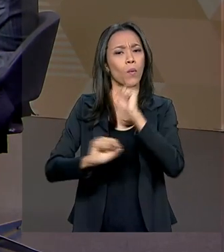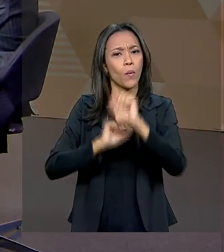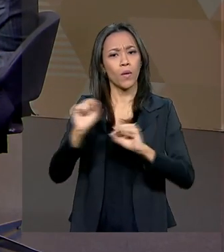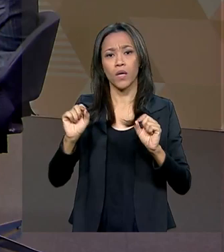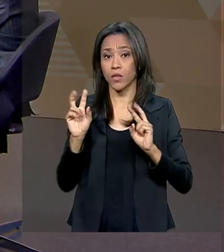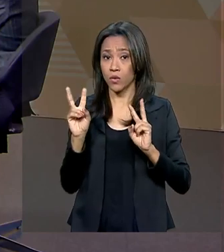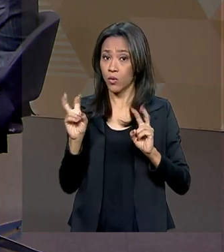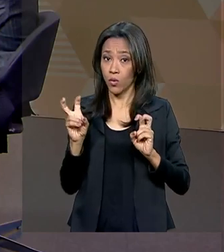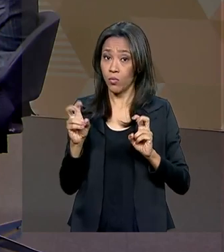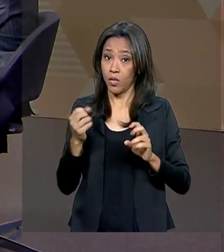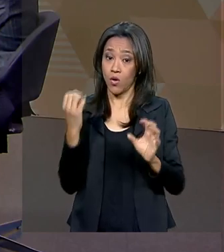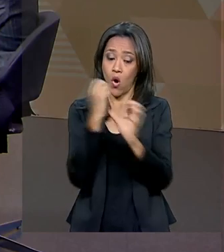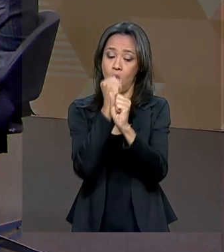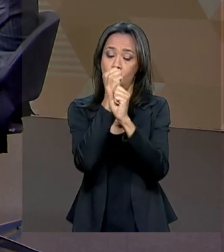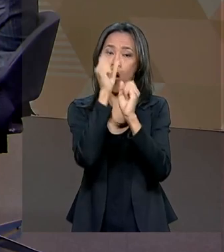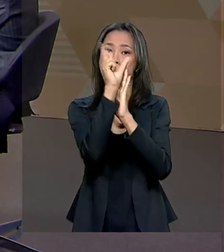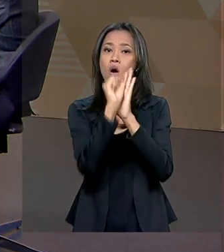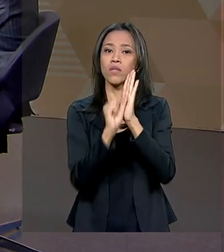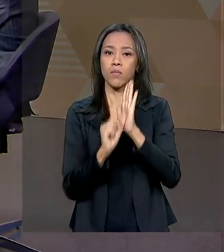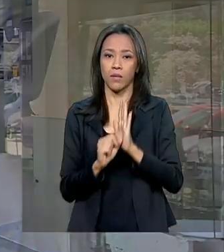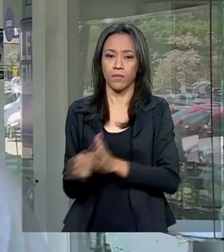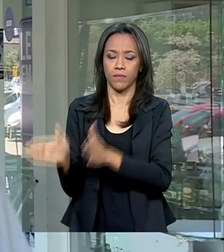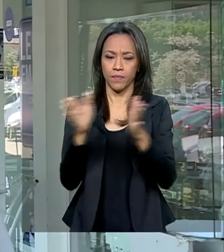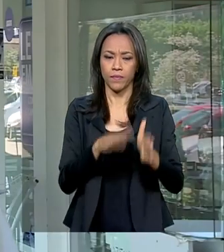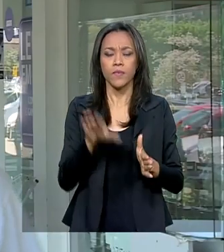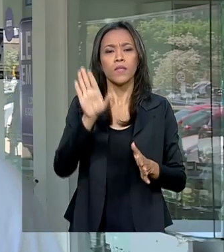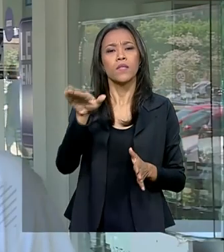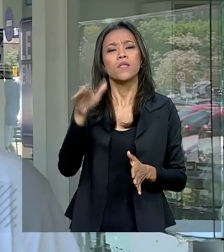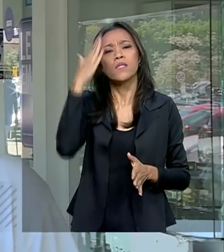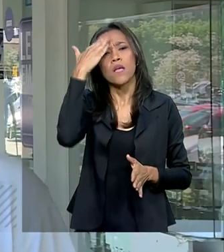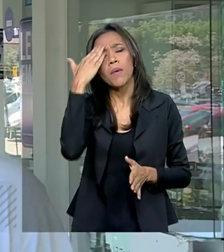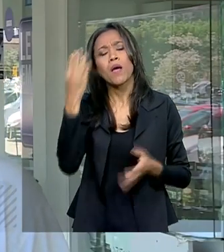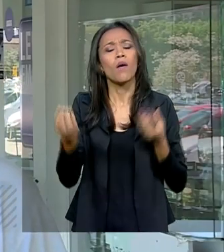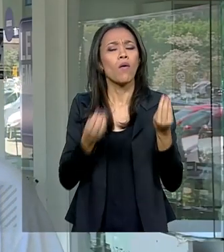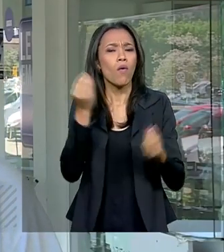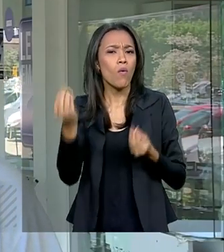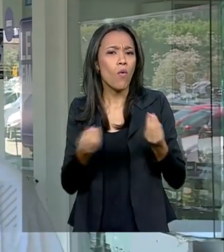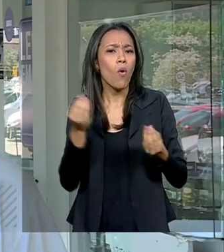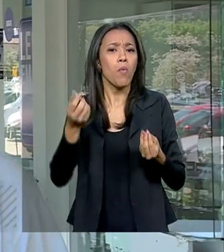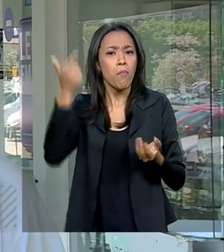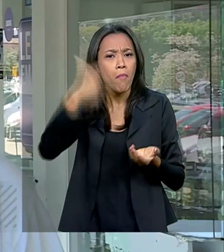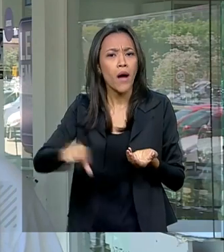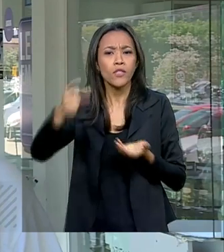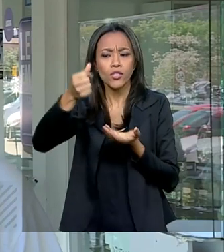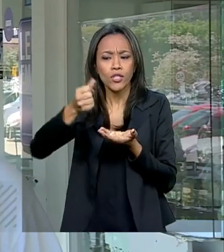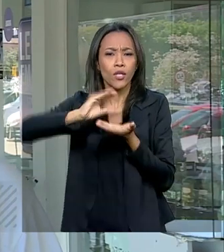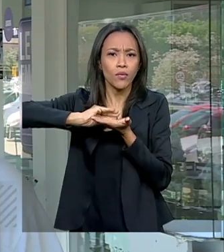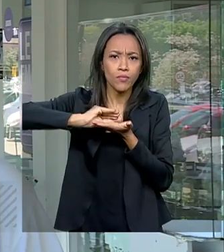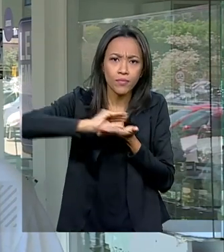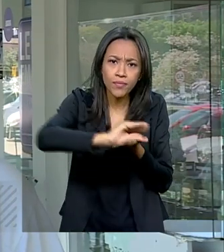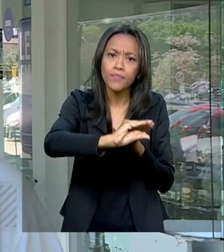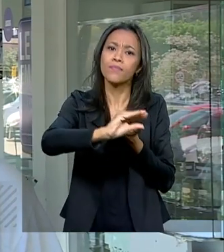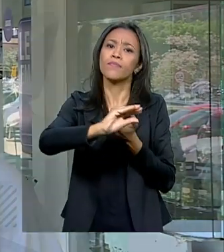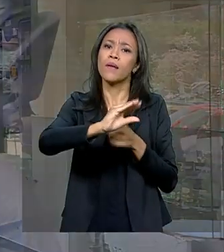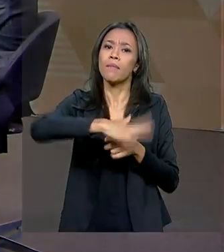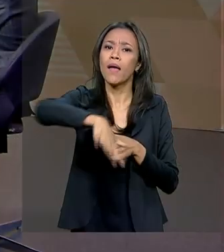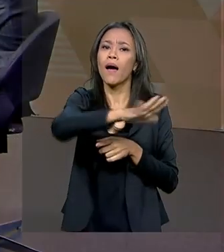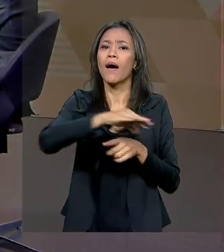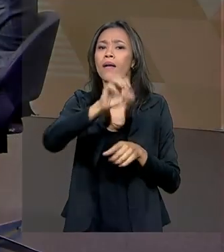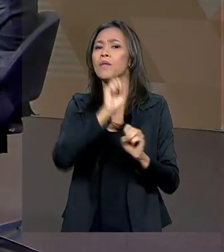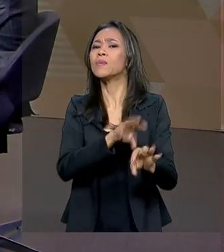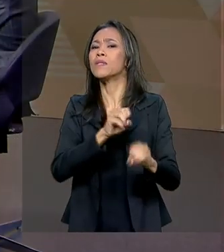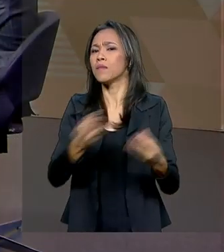questão do orçamento. Eu queria saber do ministro, o MEC vai conseguir destravar mais dinheiro do orçamento para investir na educação?